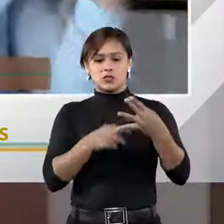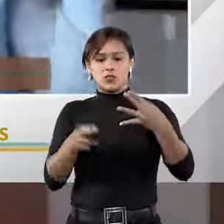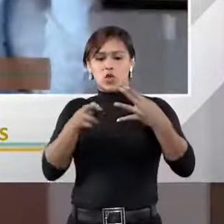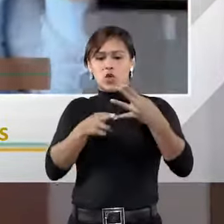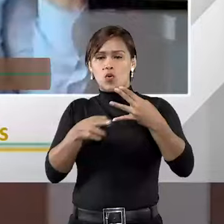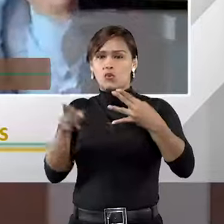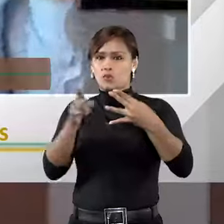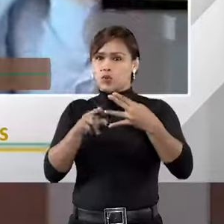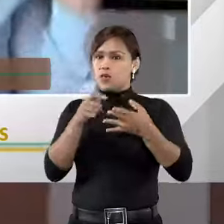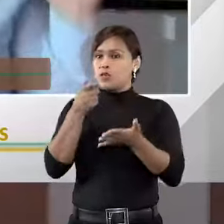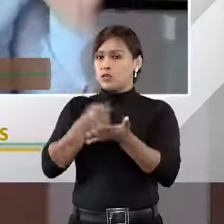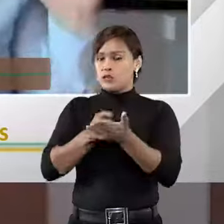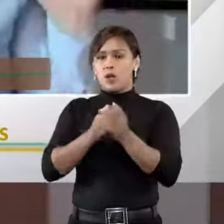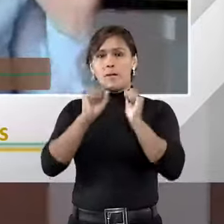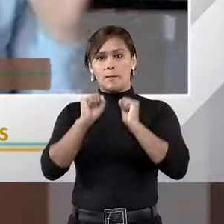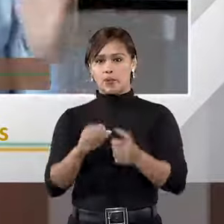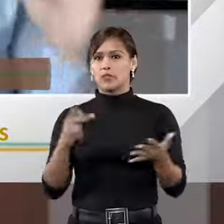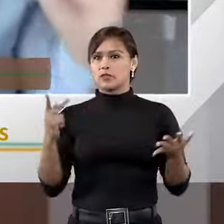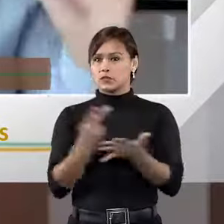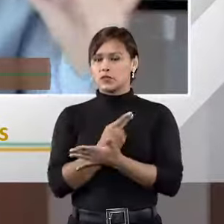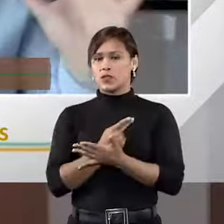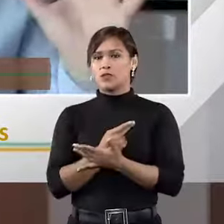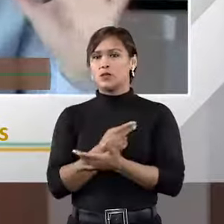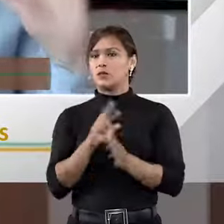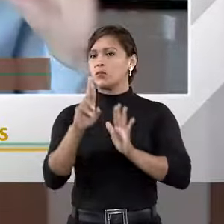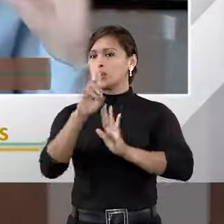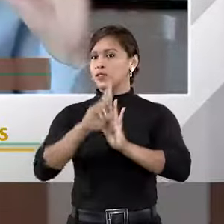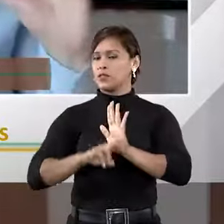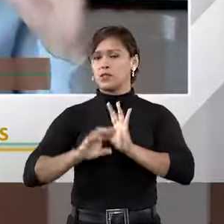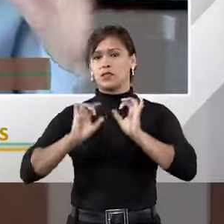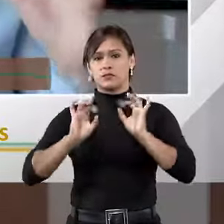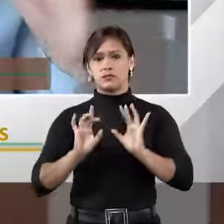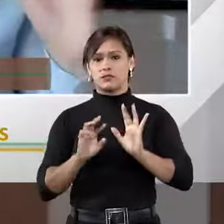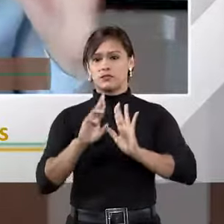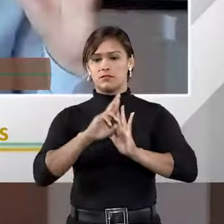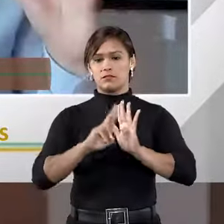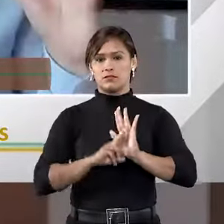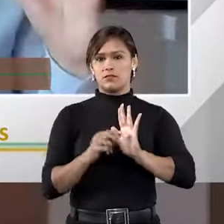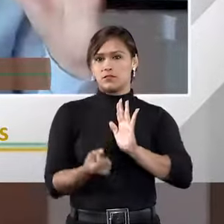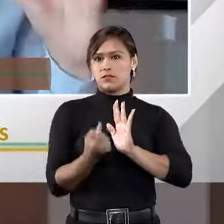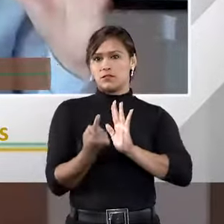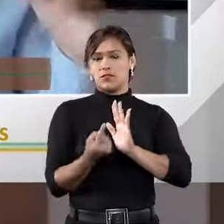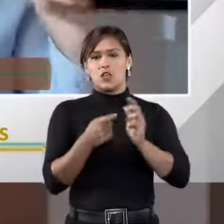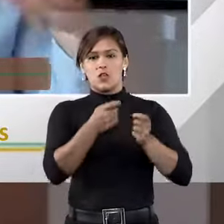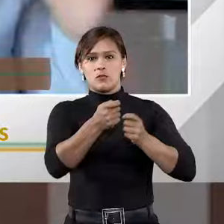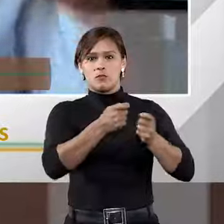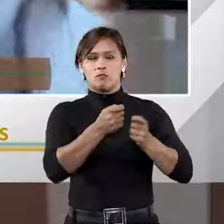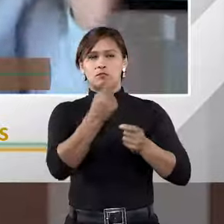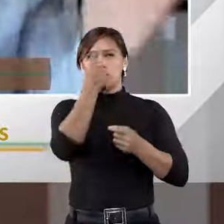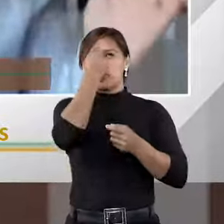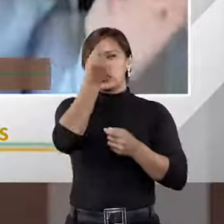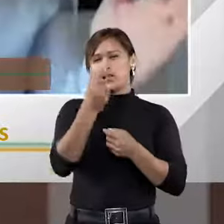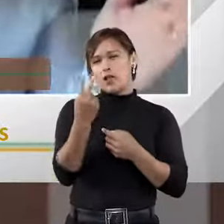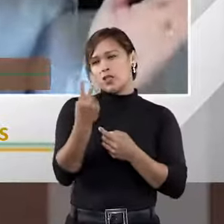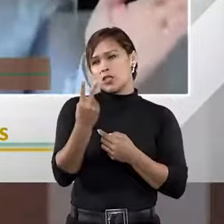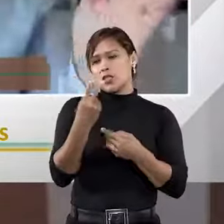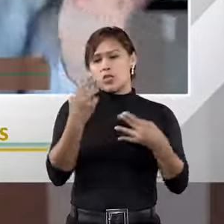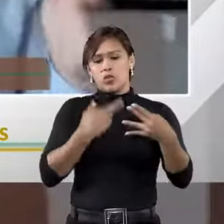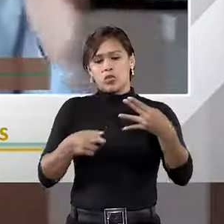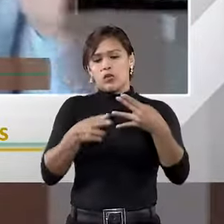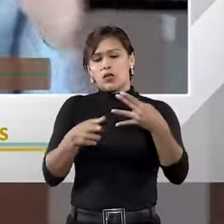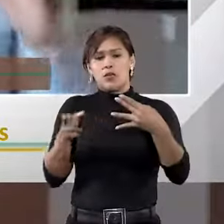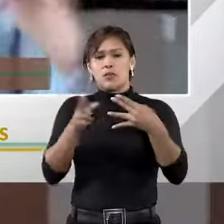pago por isso. Você pode fazer isso, mas não é a regra. As pessoas não vão para a arbitragem pensando em duas instâncias